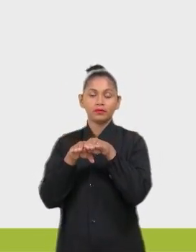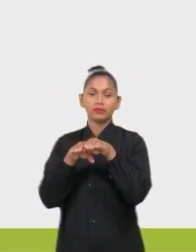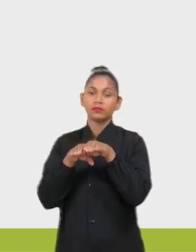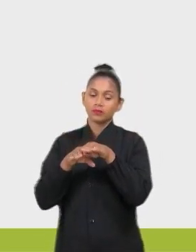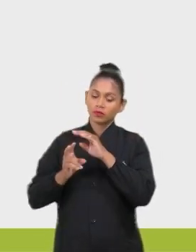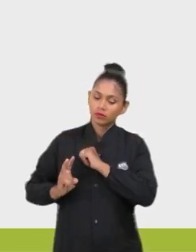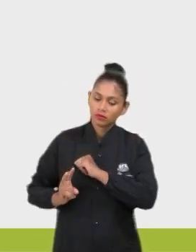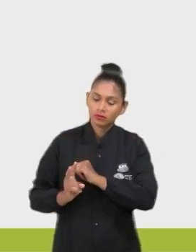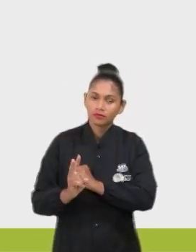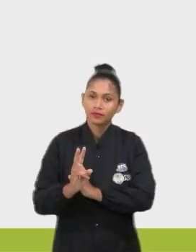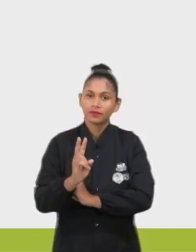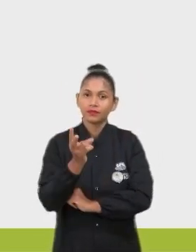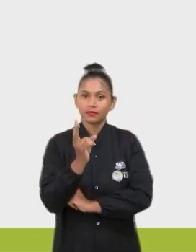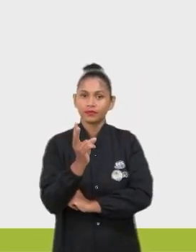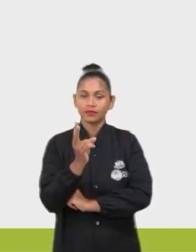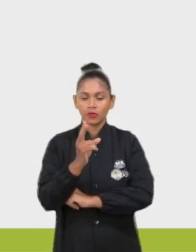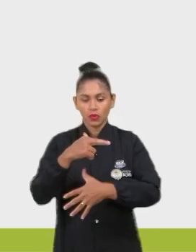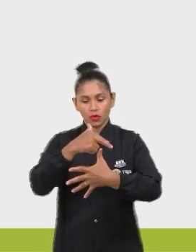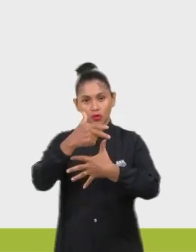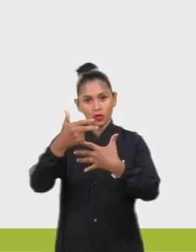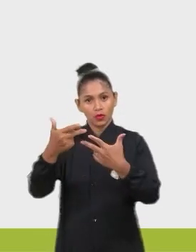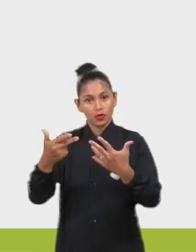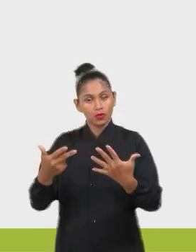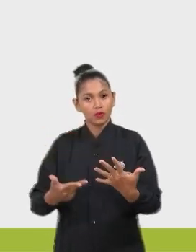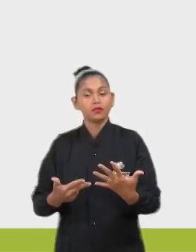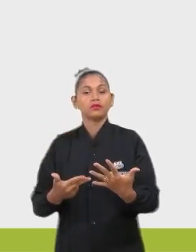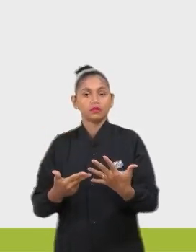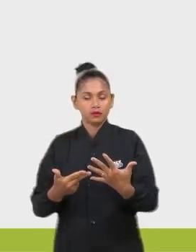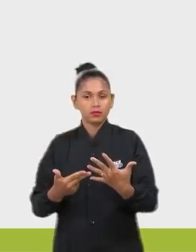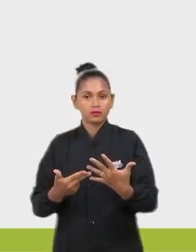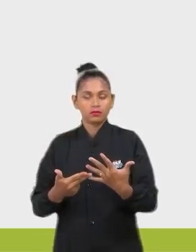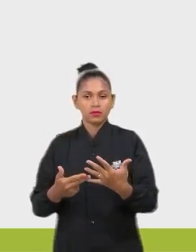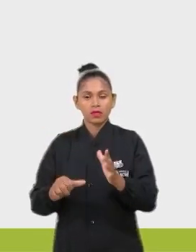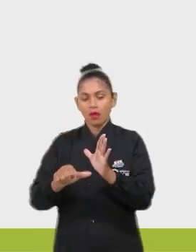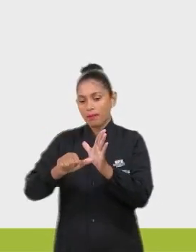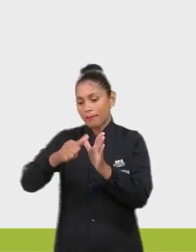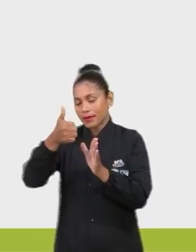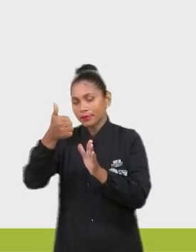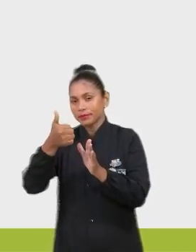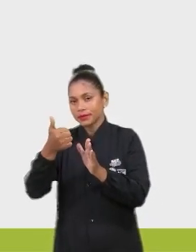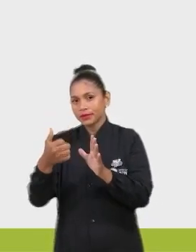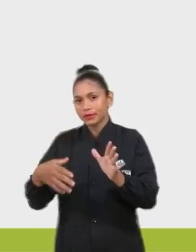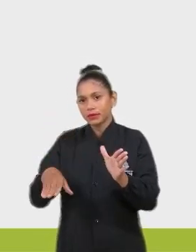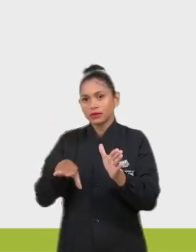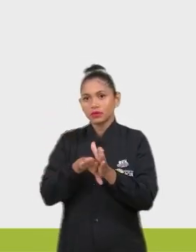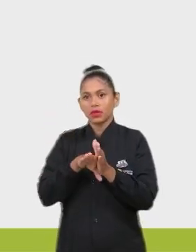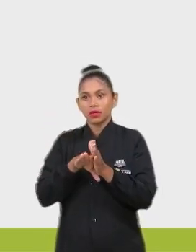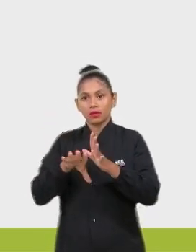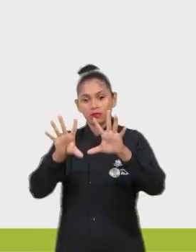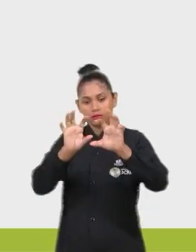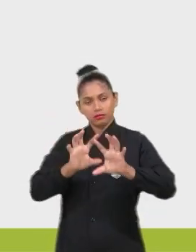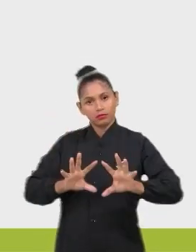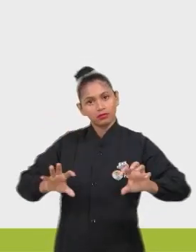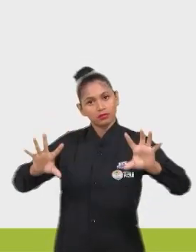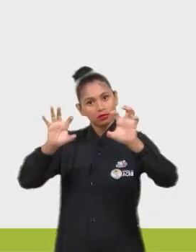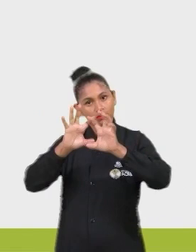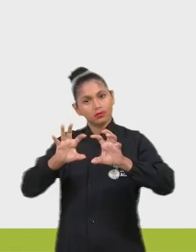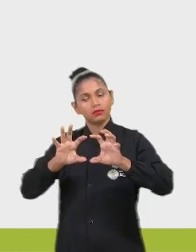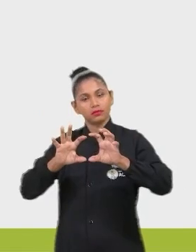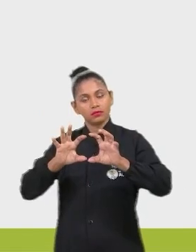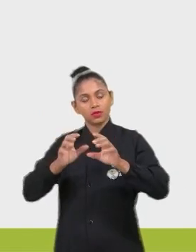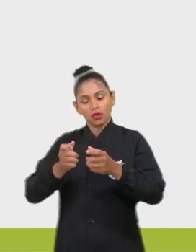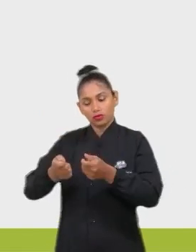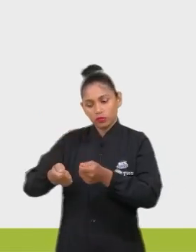por espécies pioneiras até chegar na espécie clímax. A sucessão ocorre até que se estabeleça